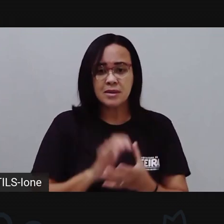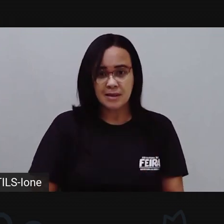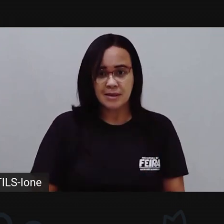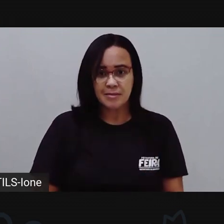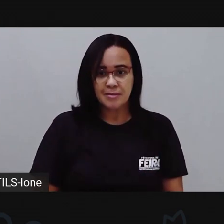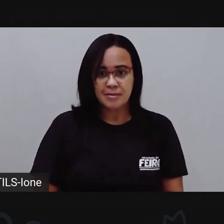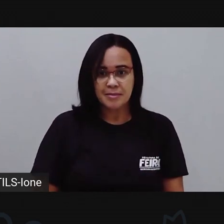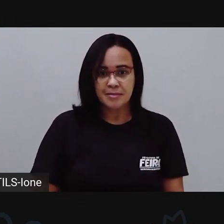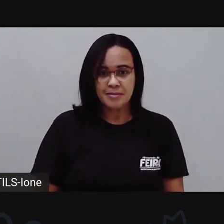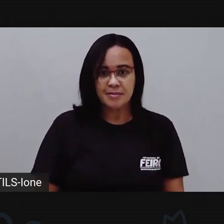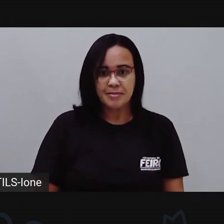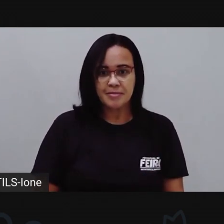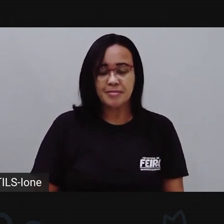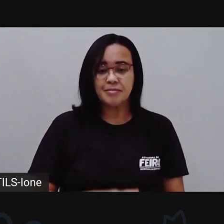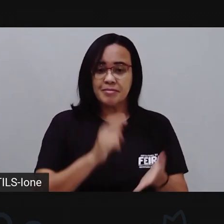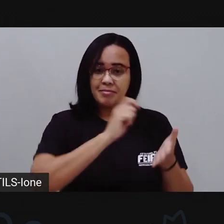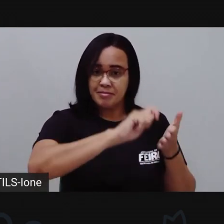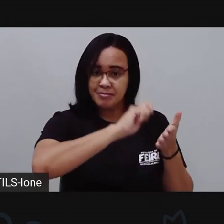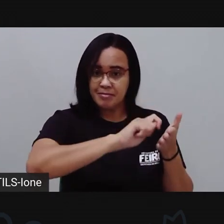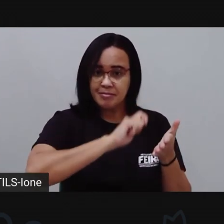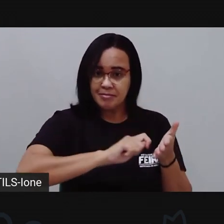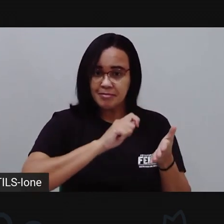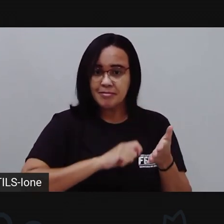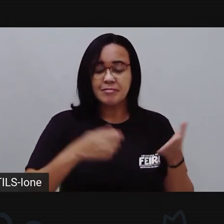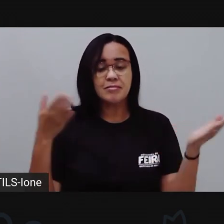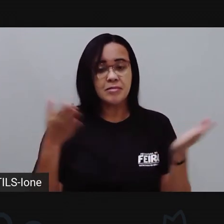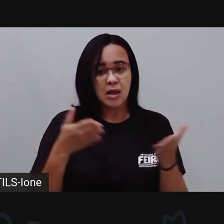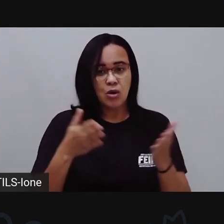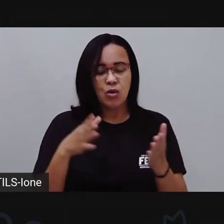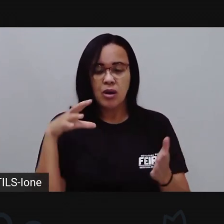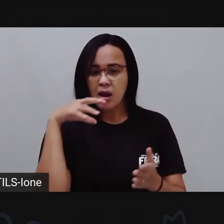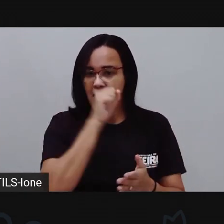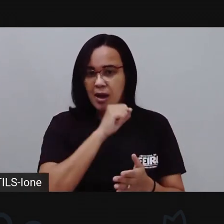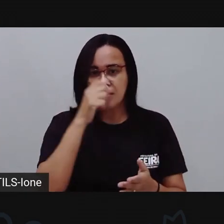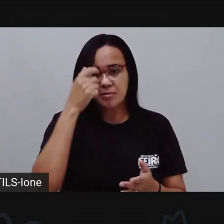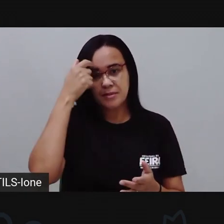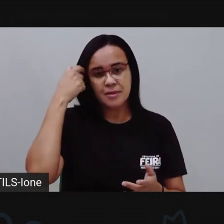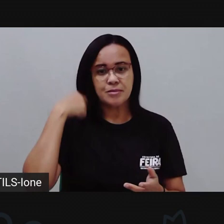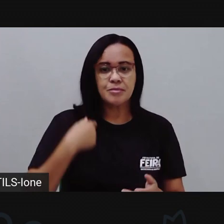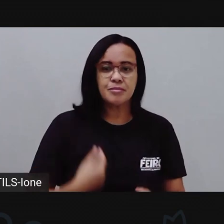explorar algo aqui na escrita, tá bom? Só um instante. Pronto.